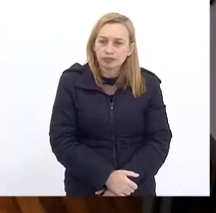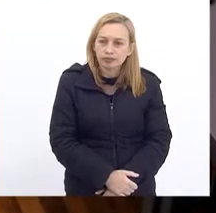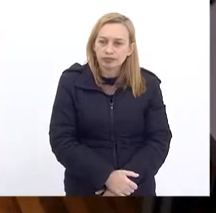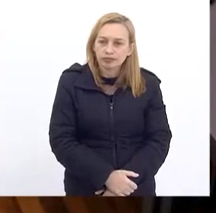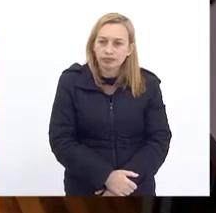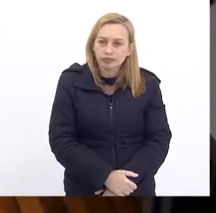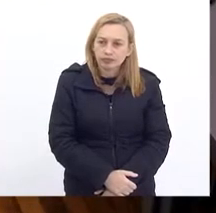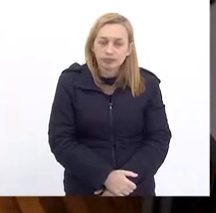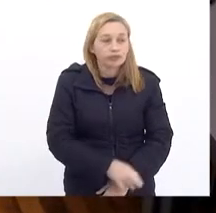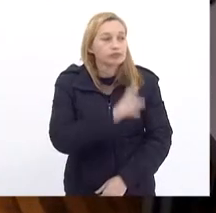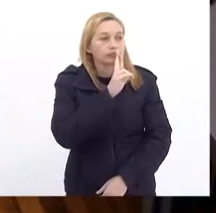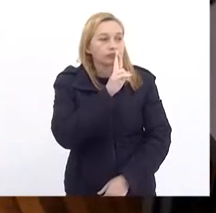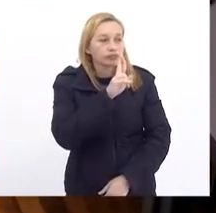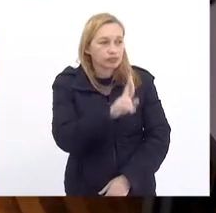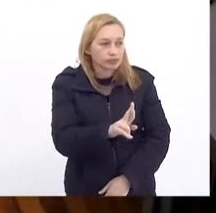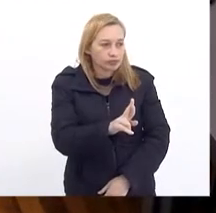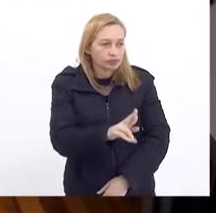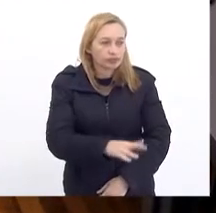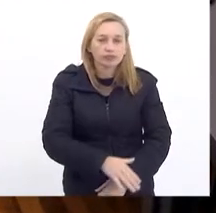Respondendo aí aí A